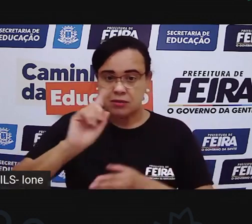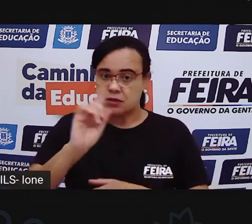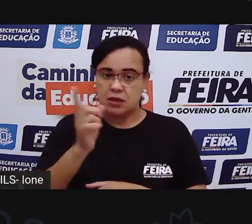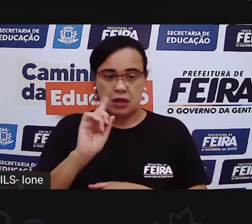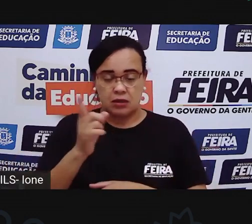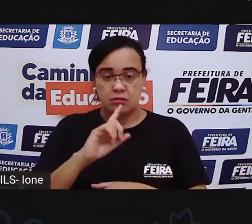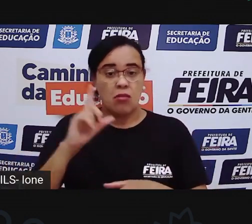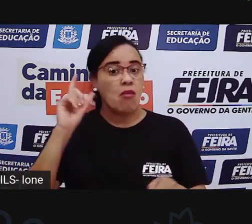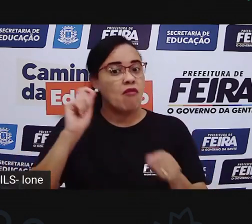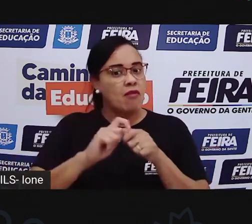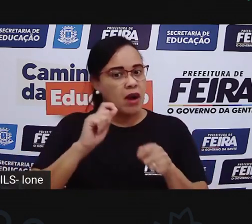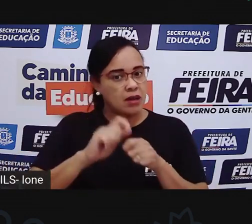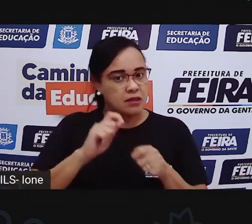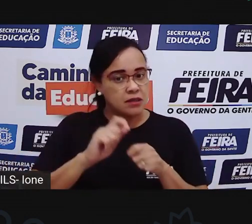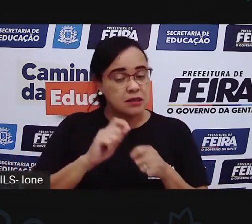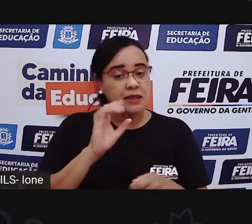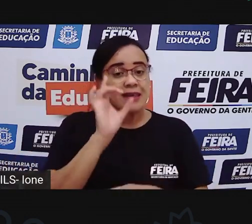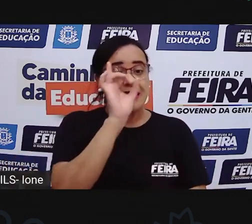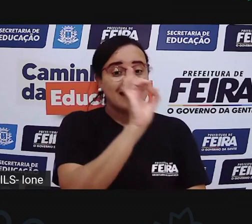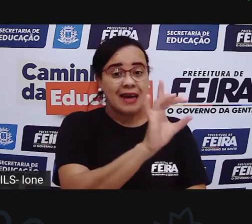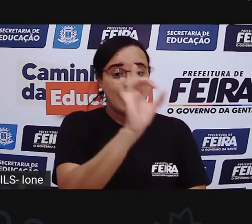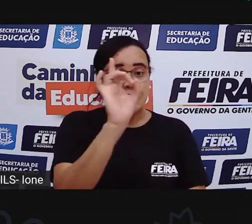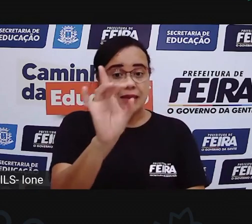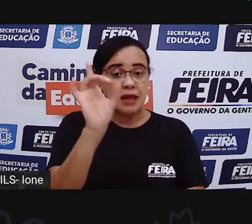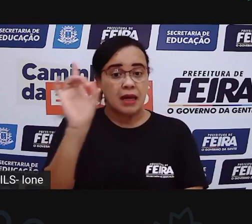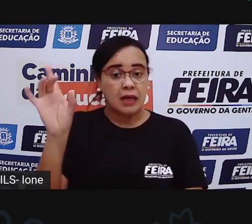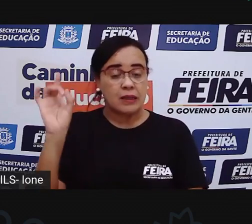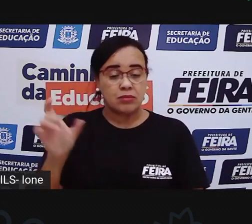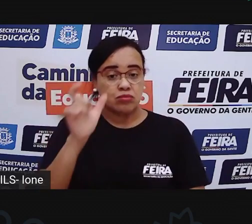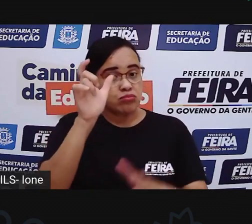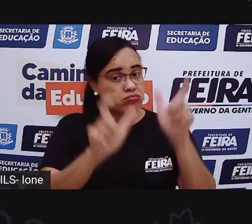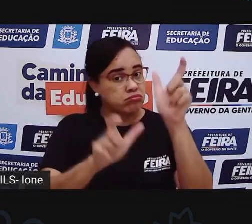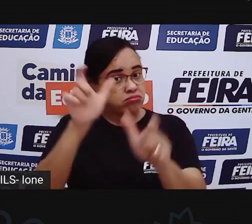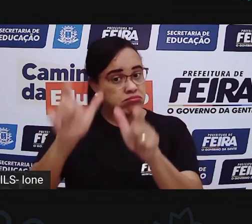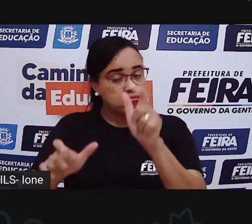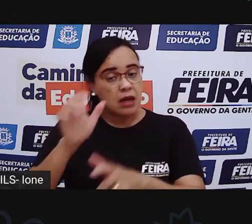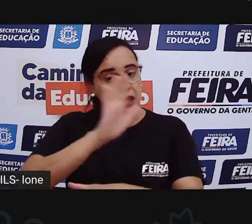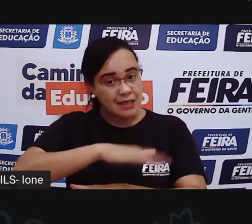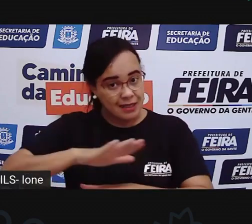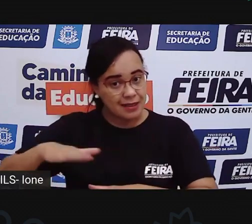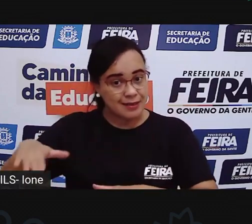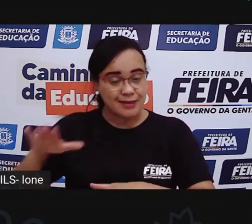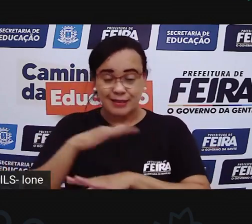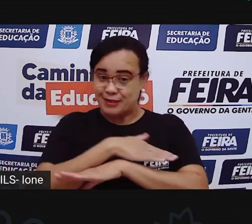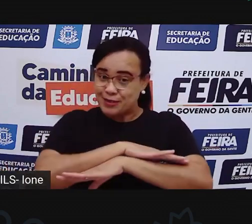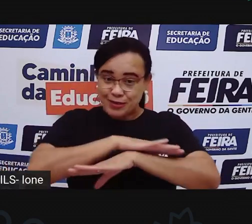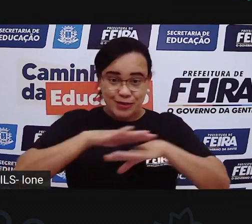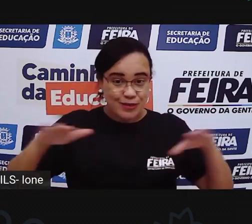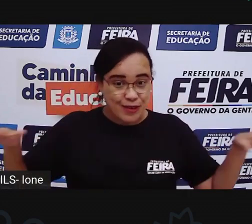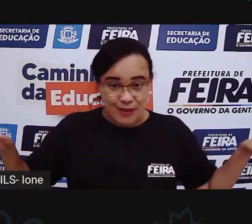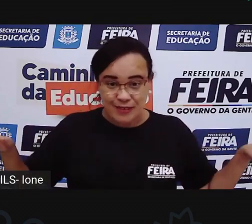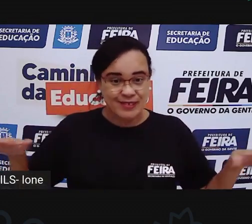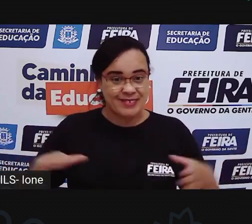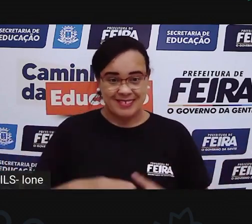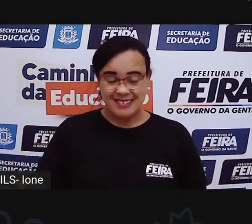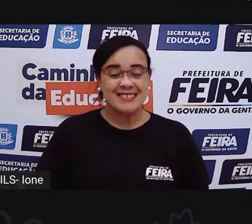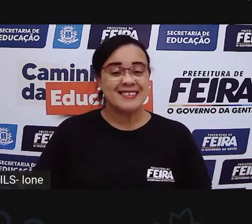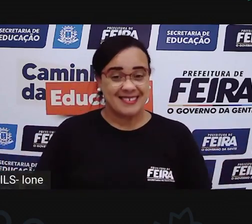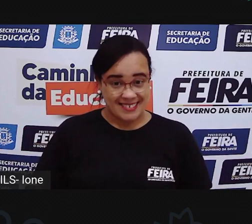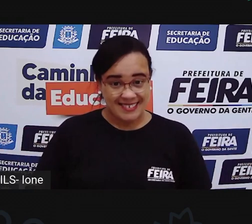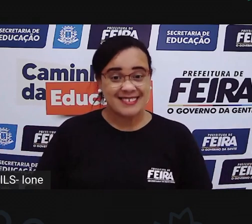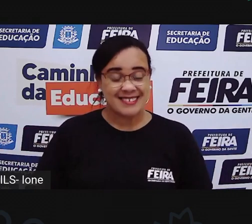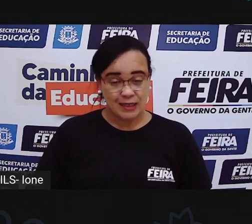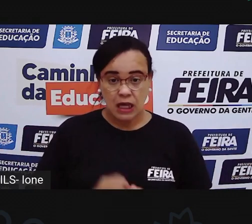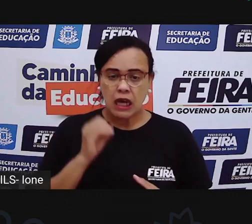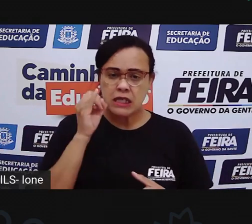fazedor de bolinhas dele, mas cada um com o seu. E aí, ó, vocês podem, uma dica que a Pró vai dar pra vocês. Se na sua